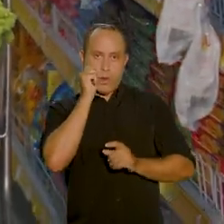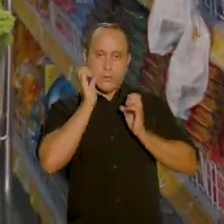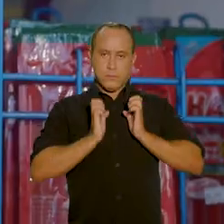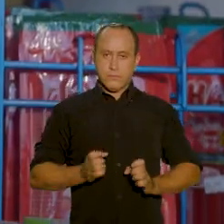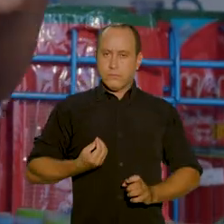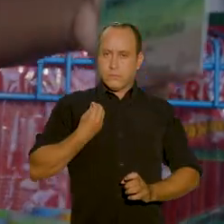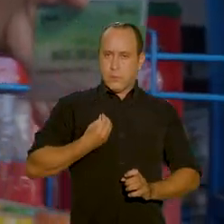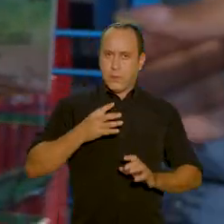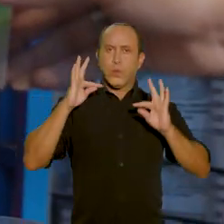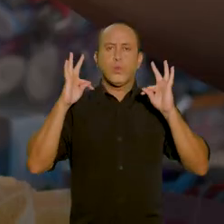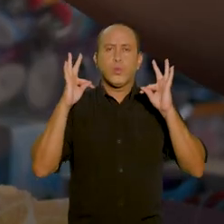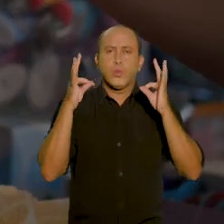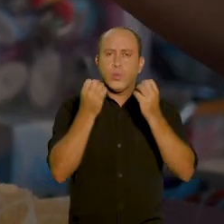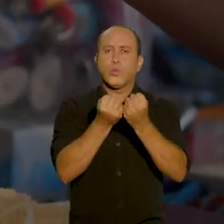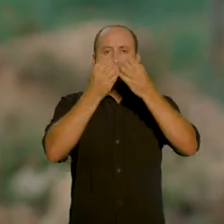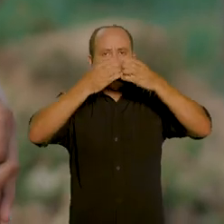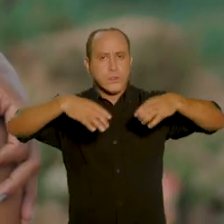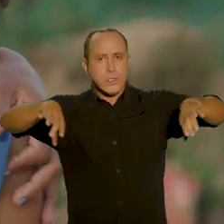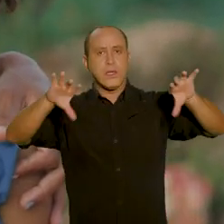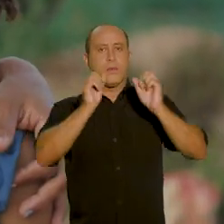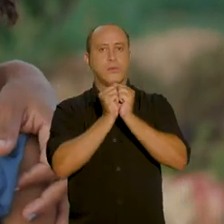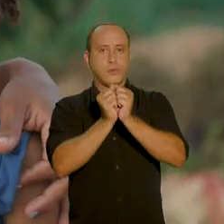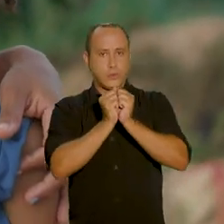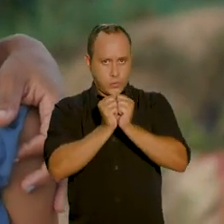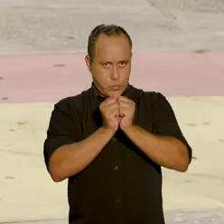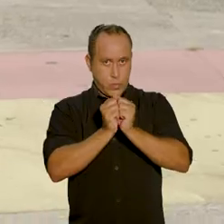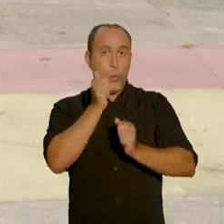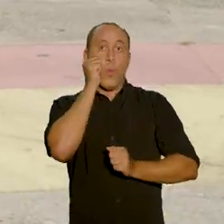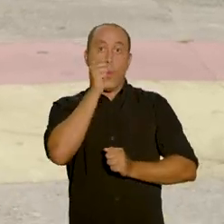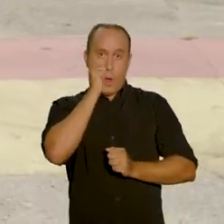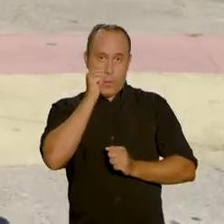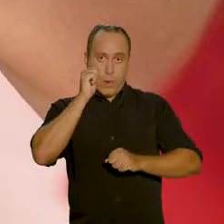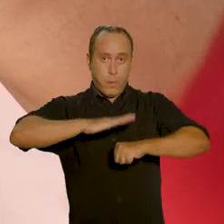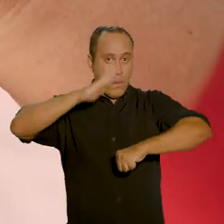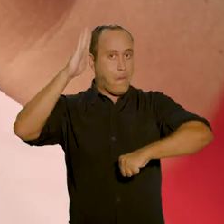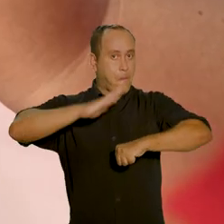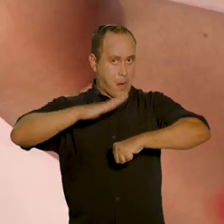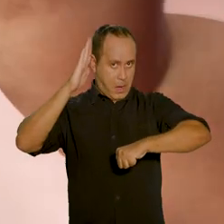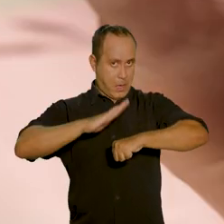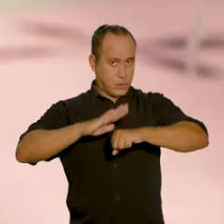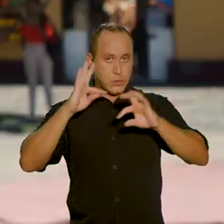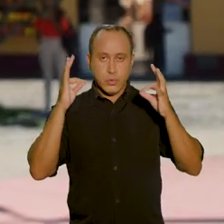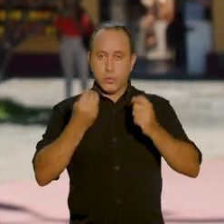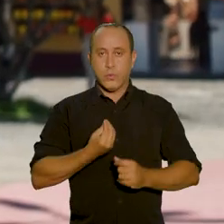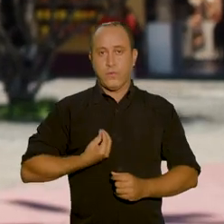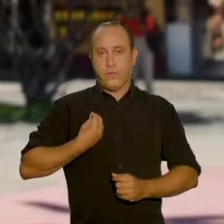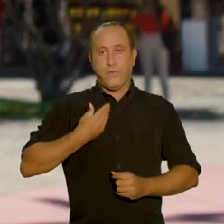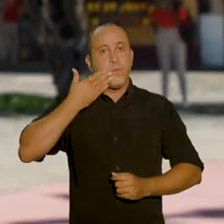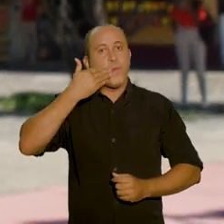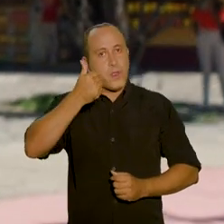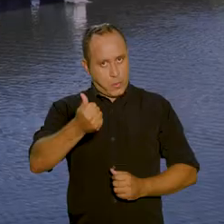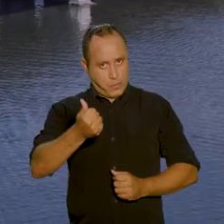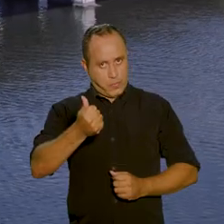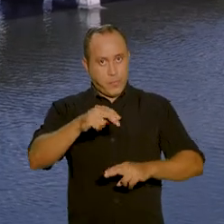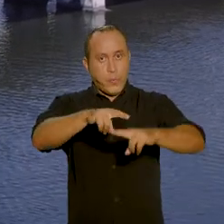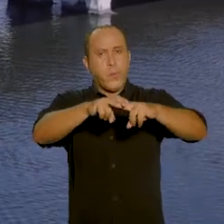tem mais dignidade, todo mundo celebra junto. E quando uma mulher pode mais, todo mundo vive melhor.